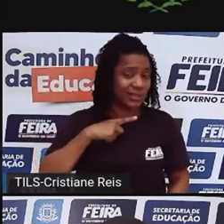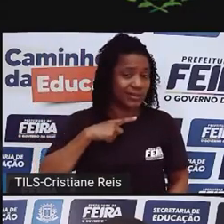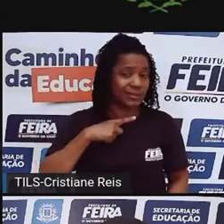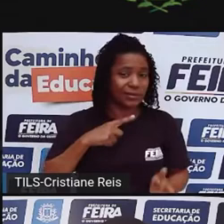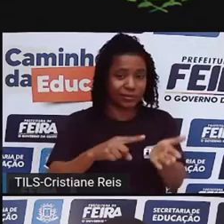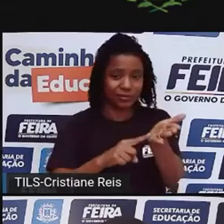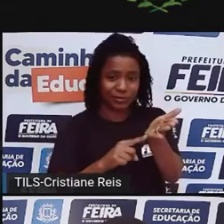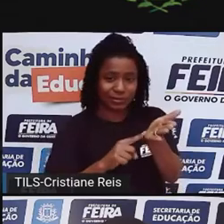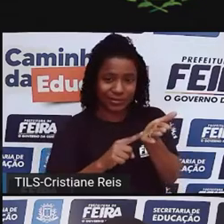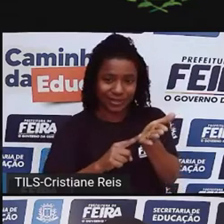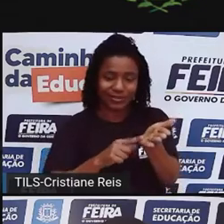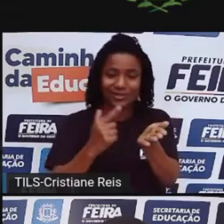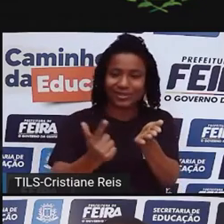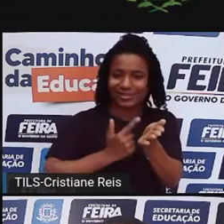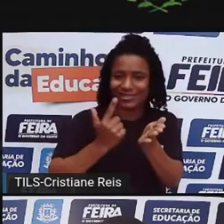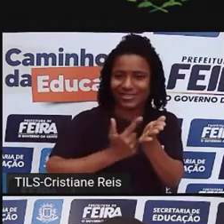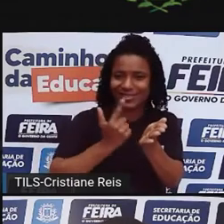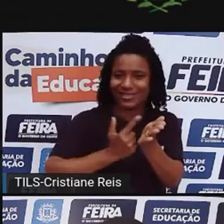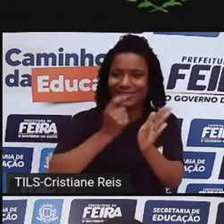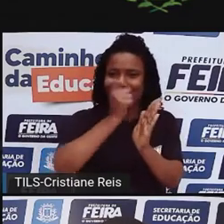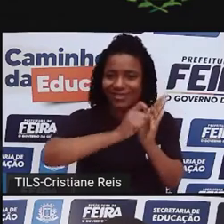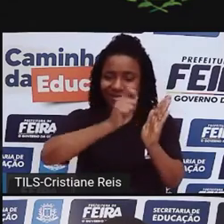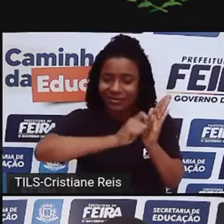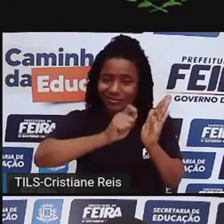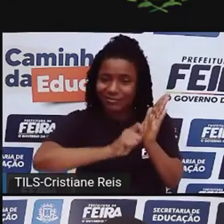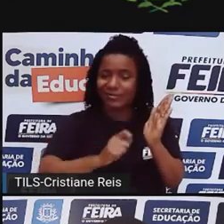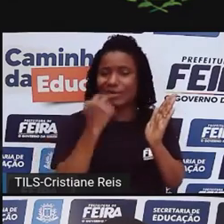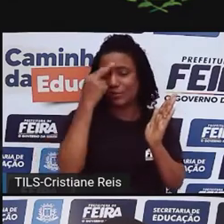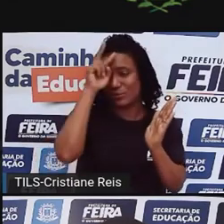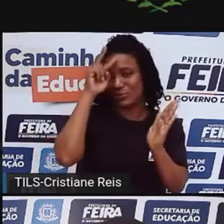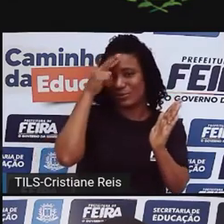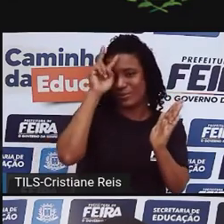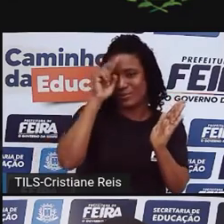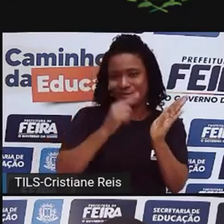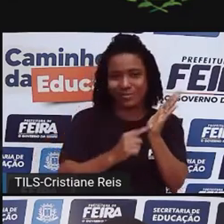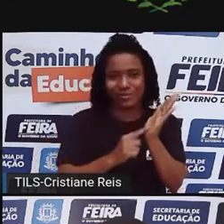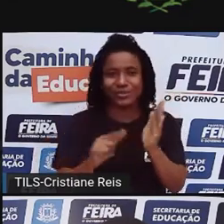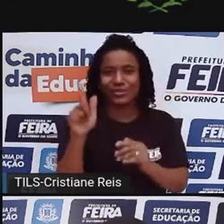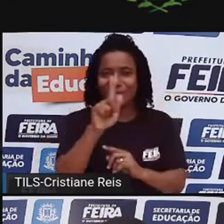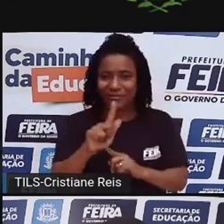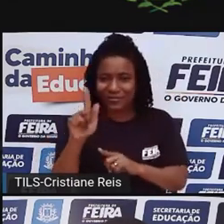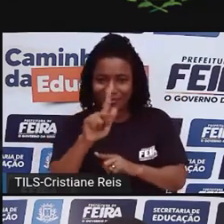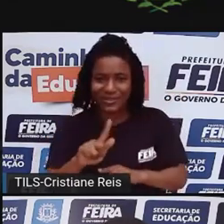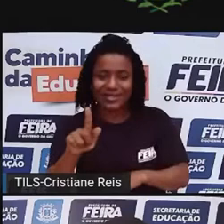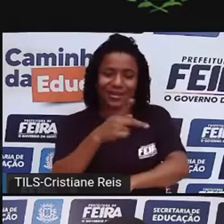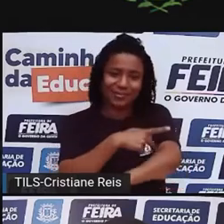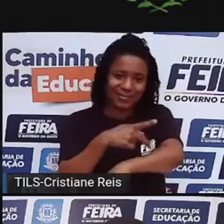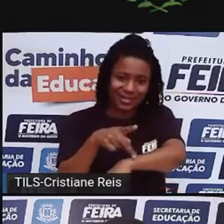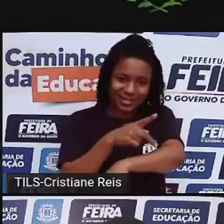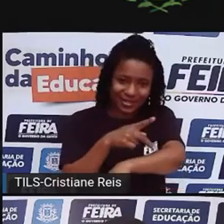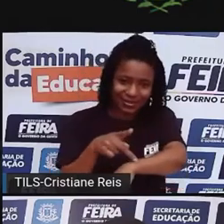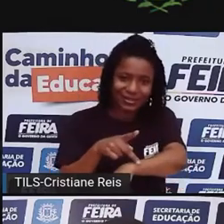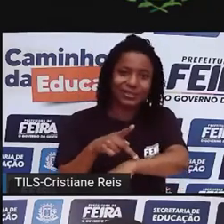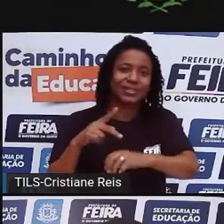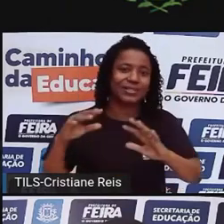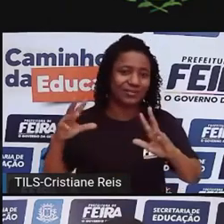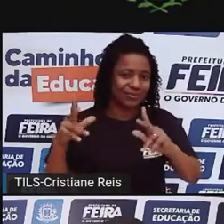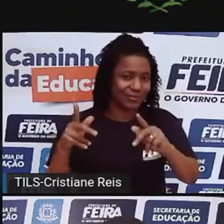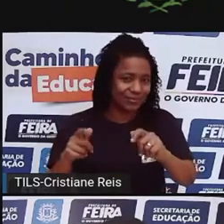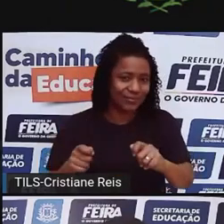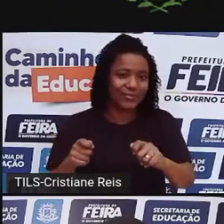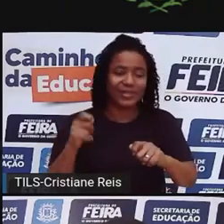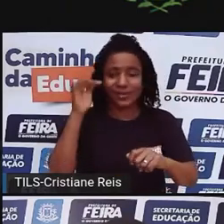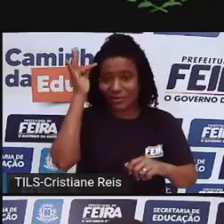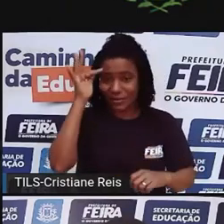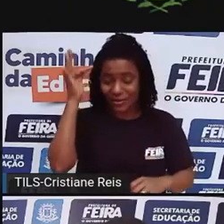nossos livros didáticos, Felipe, que vai escrevendo os livros de geografia, pedagogia, pedagogia em geral, da filosofia,